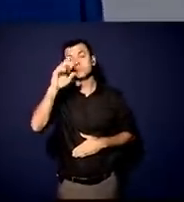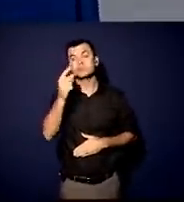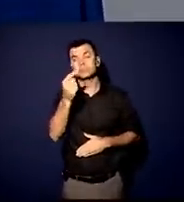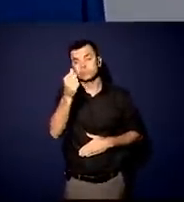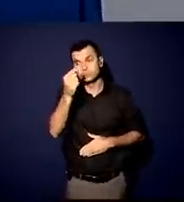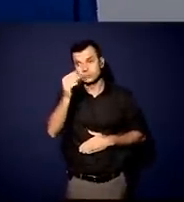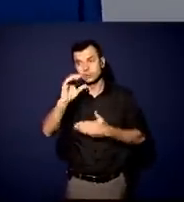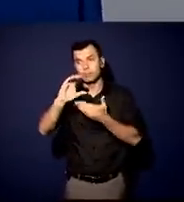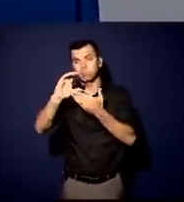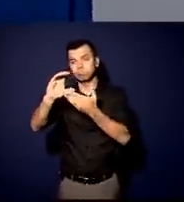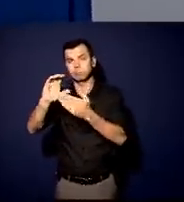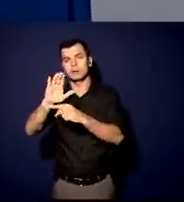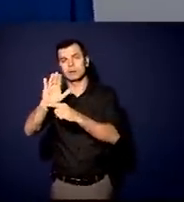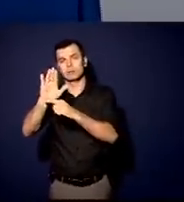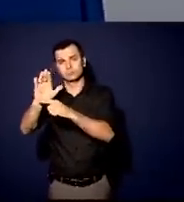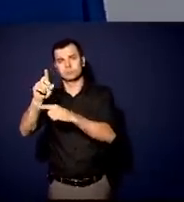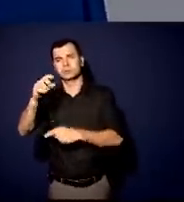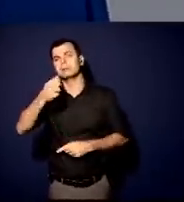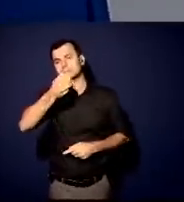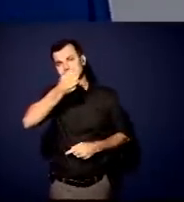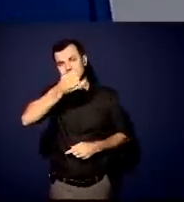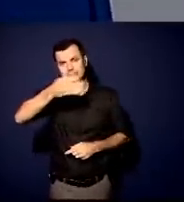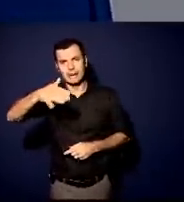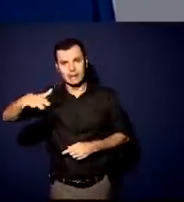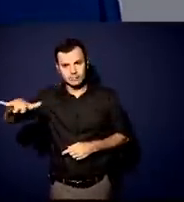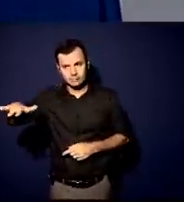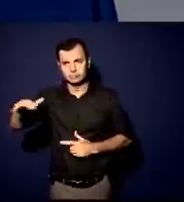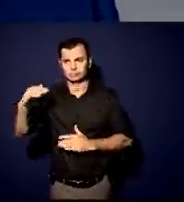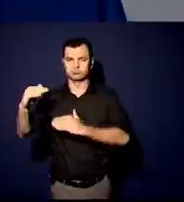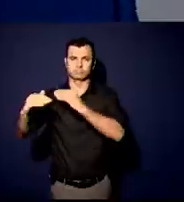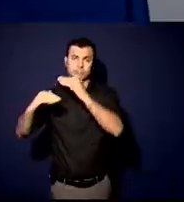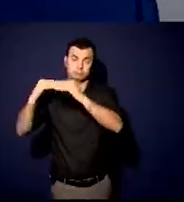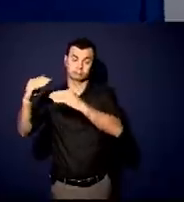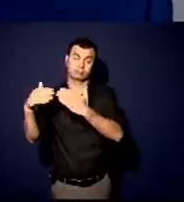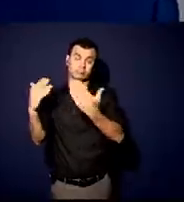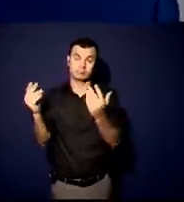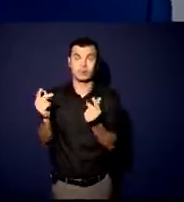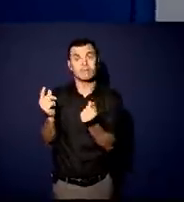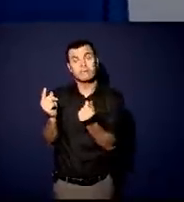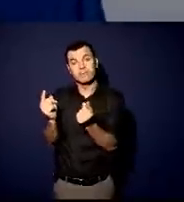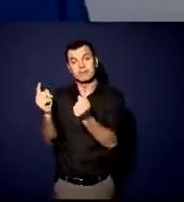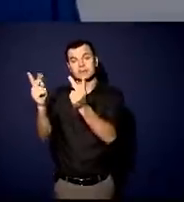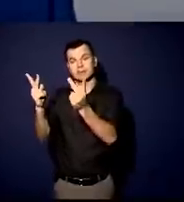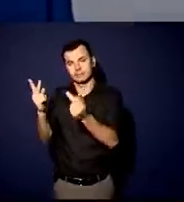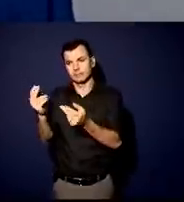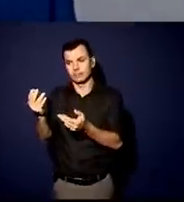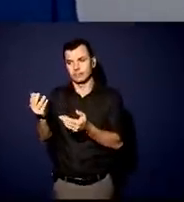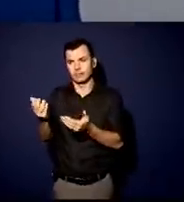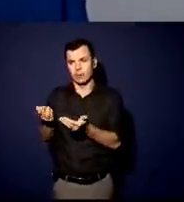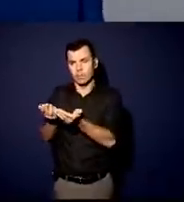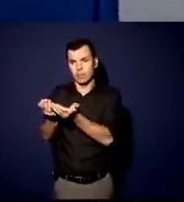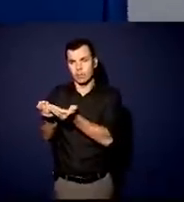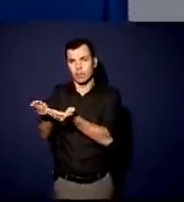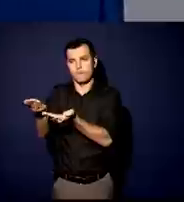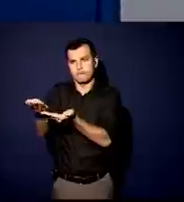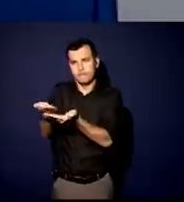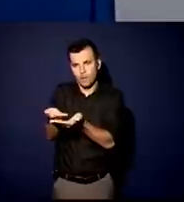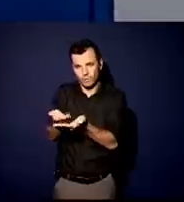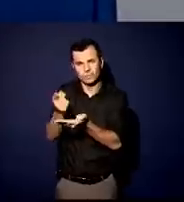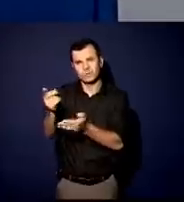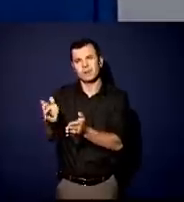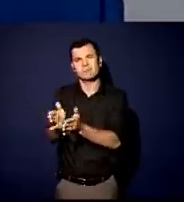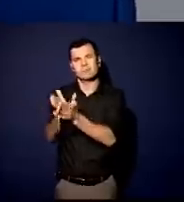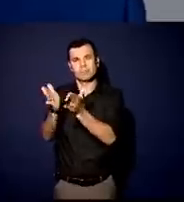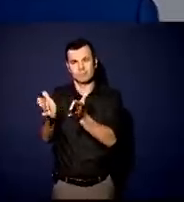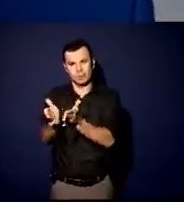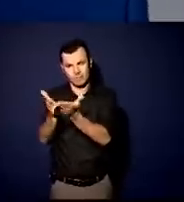de reestabelecer a Baixada Santista. Então a privatização de Santos é a diferença entre prosperidade e pobreza na Baixada. A gente tem que lembrar que